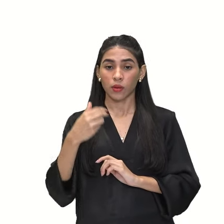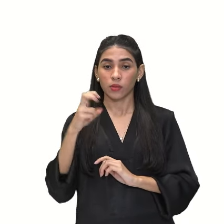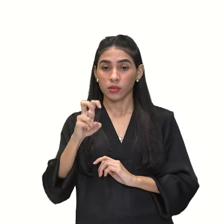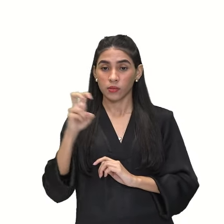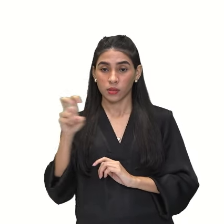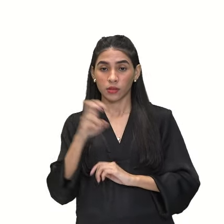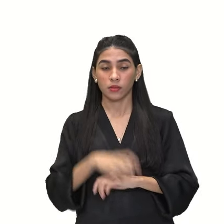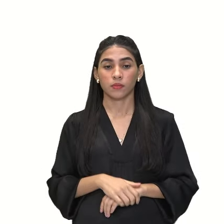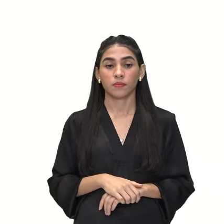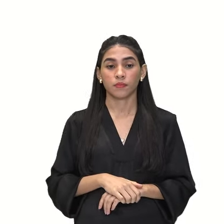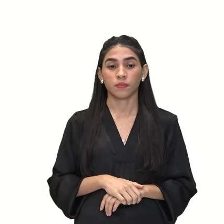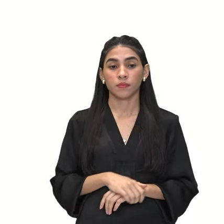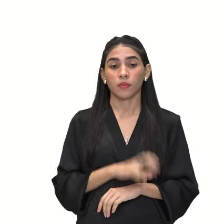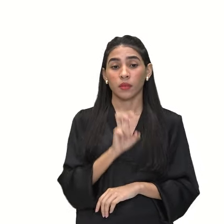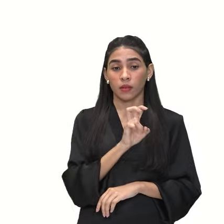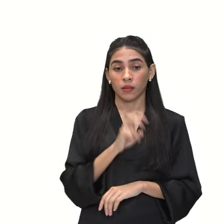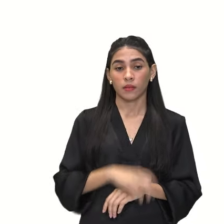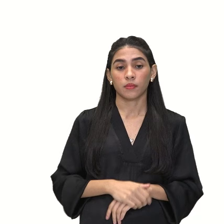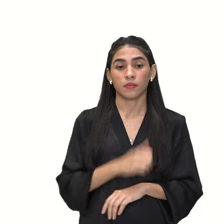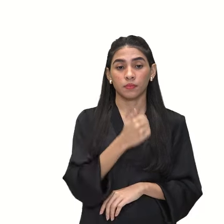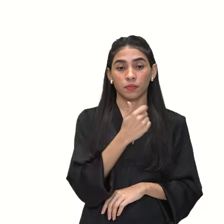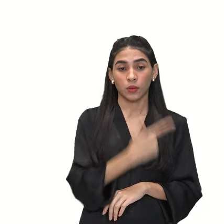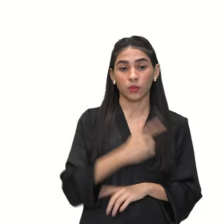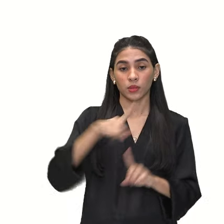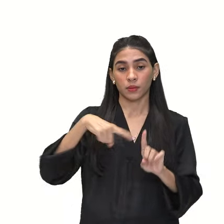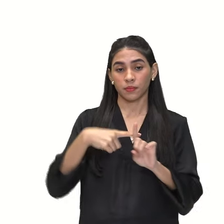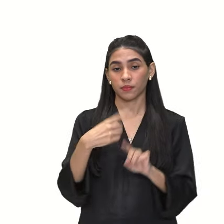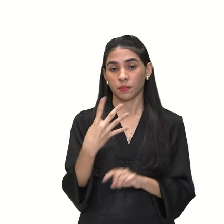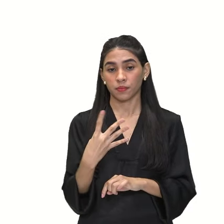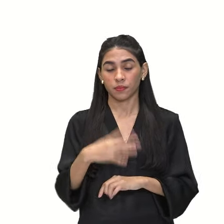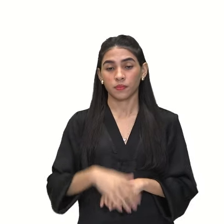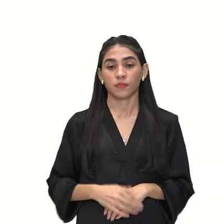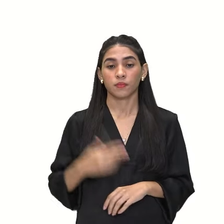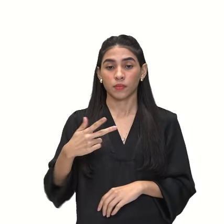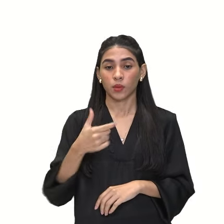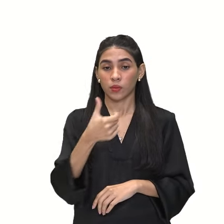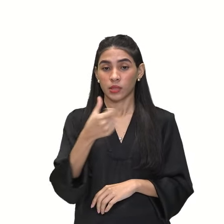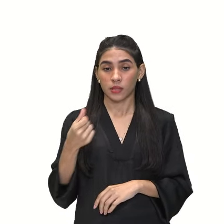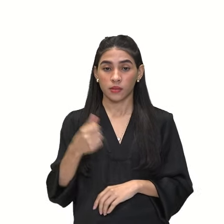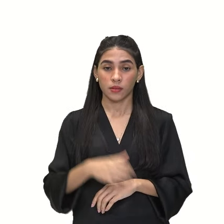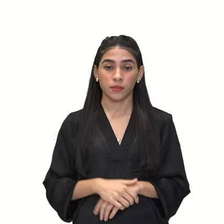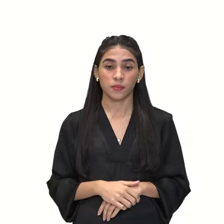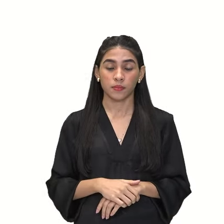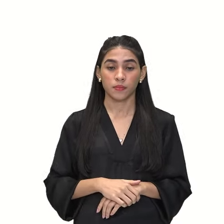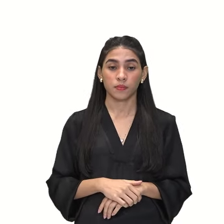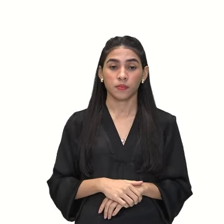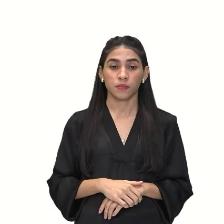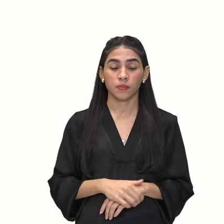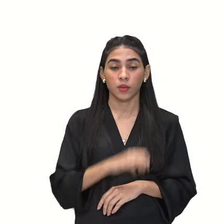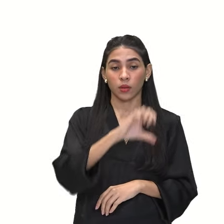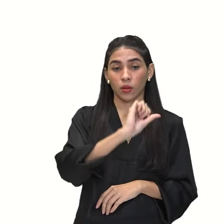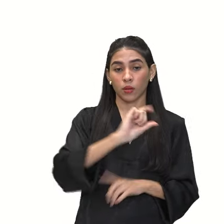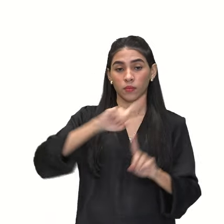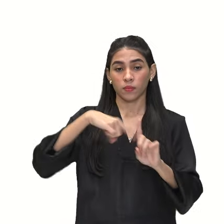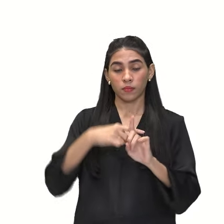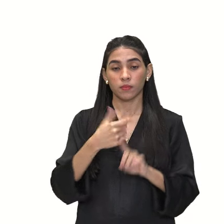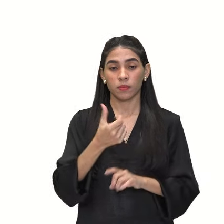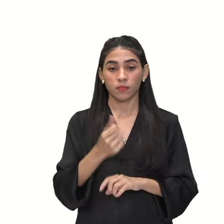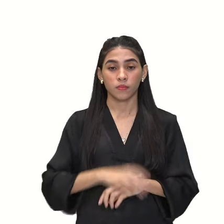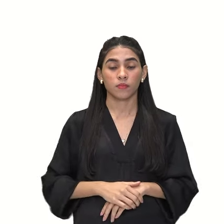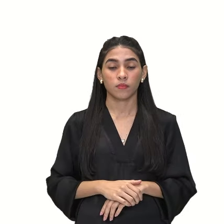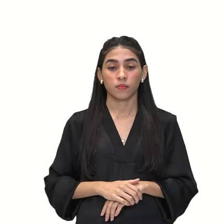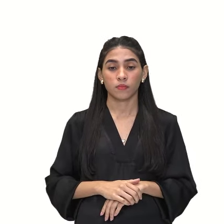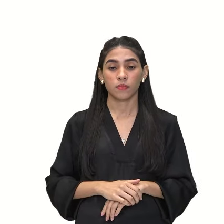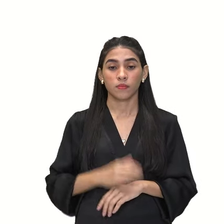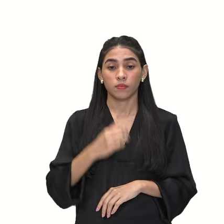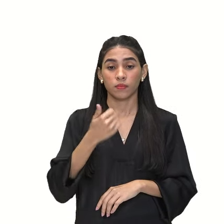12 mais 4, dá 16. Menos, 9 mais 6,